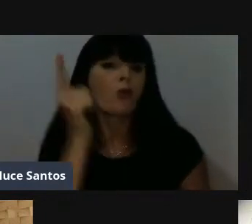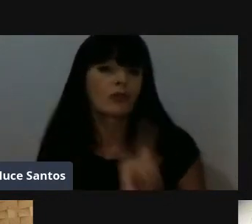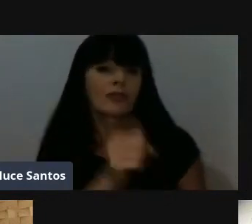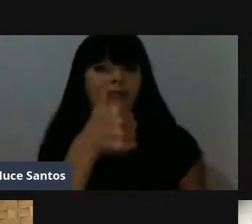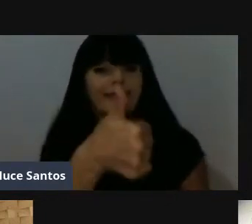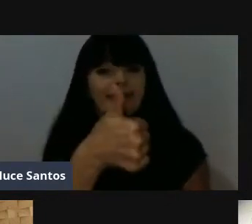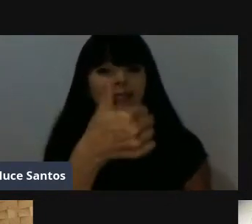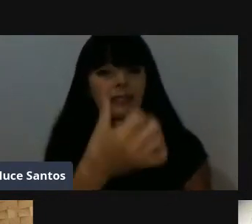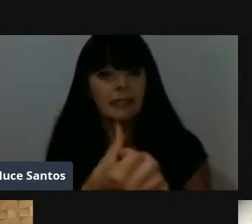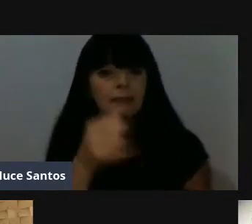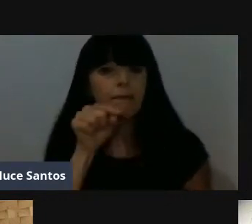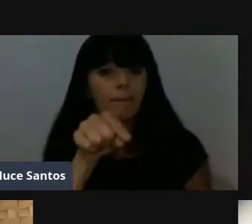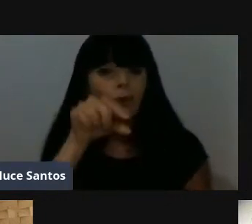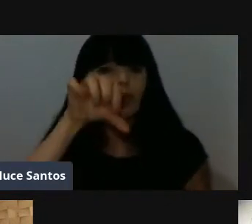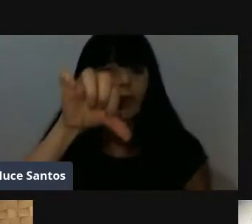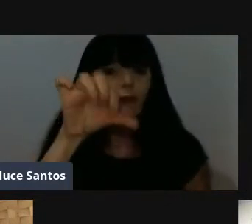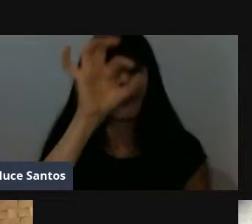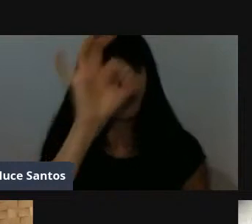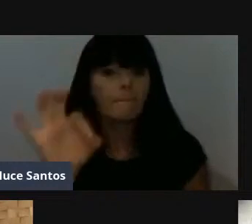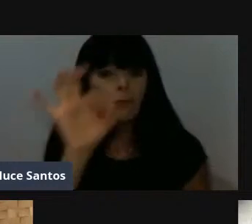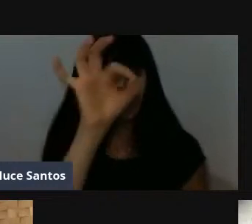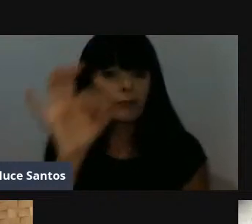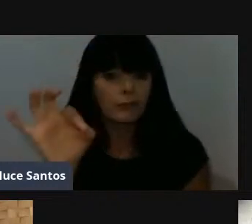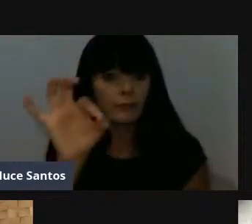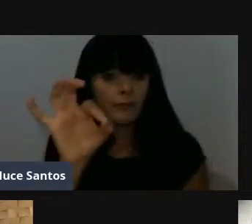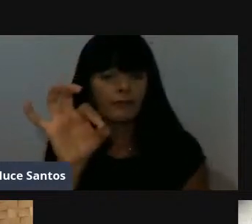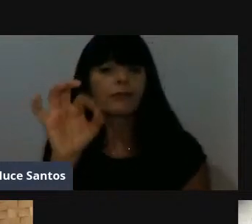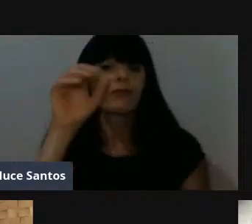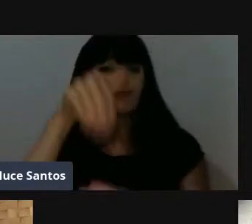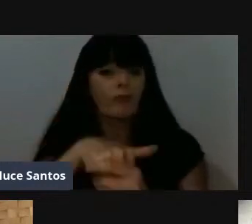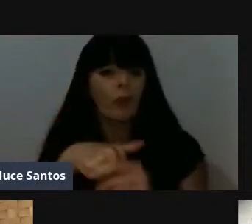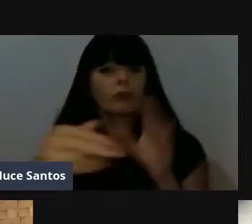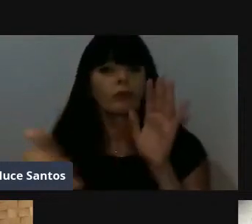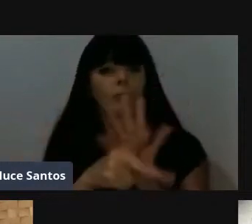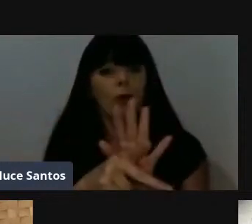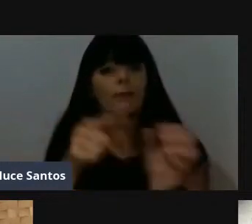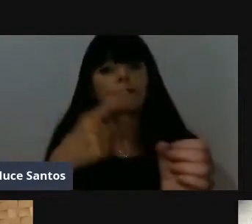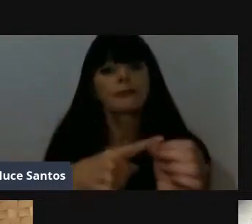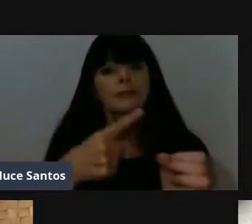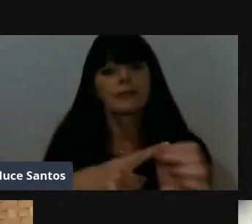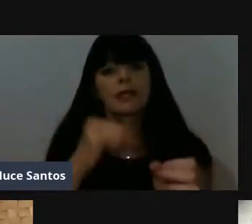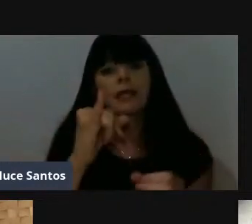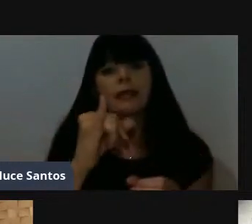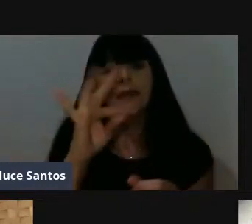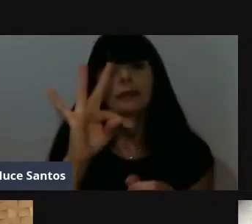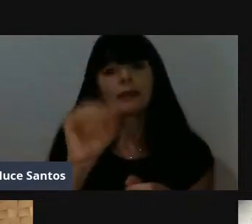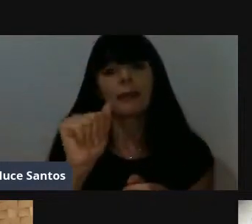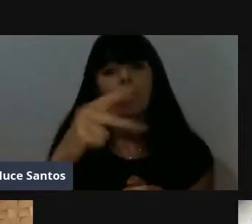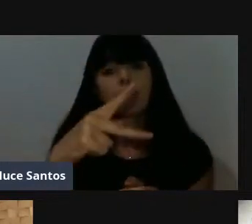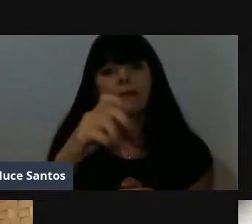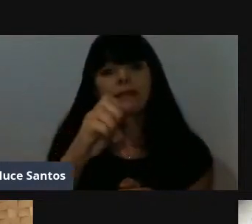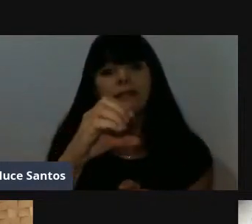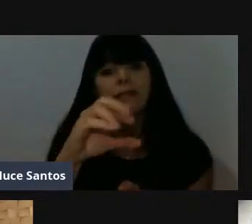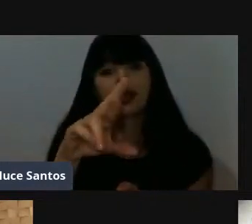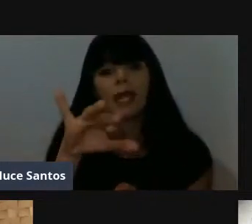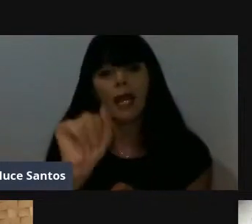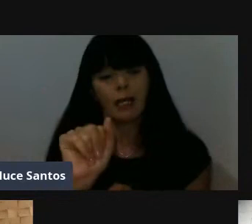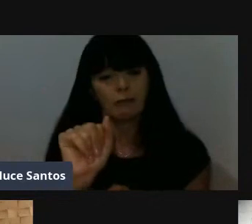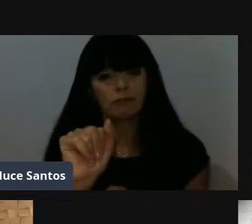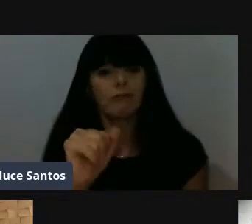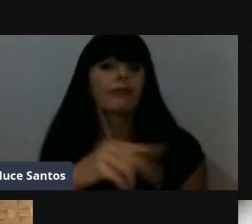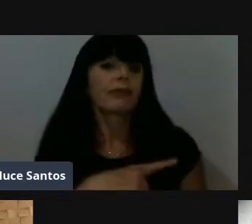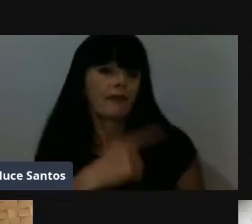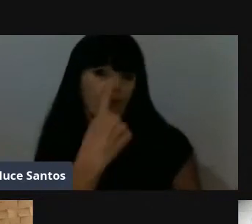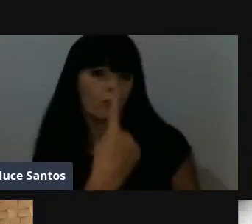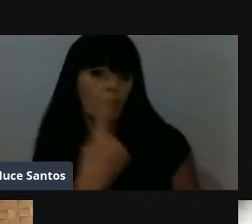% dos votos válidos de Itapecerica, né? Teve um vereador de BH que obteve 19%